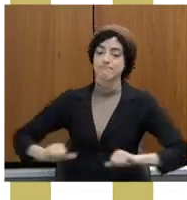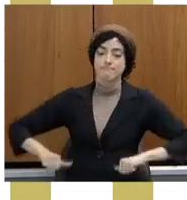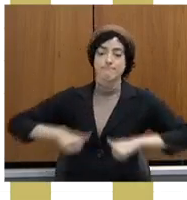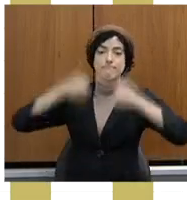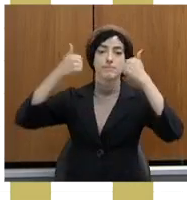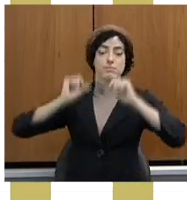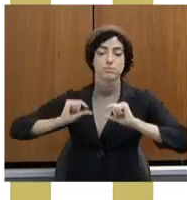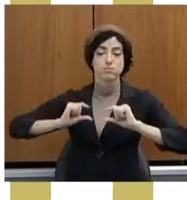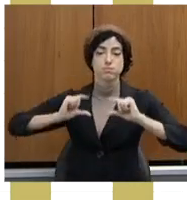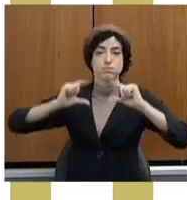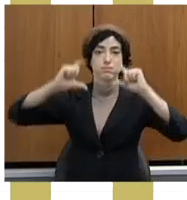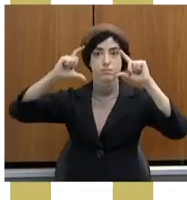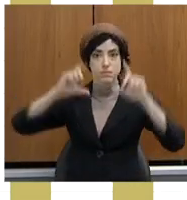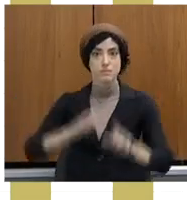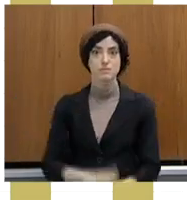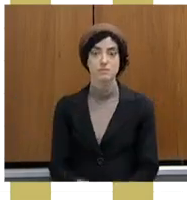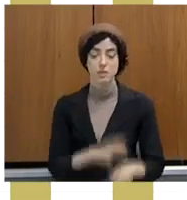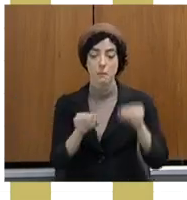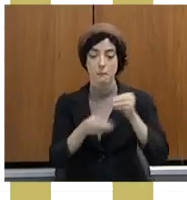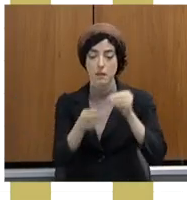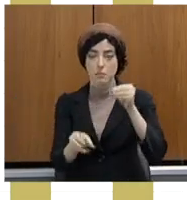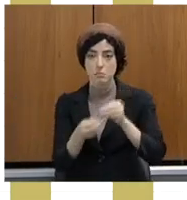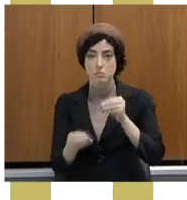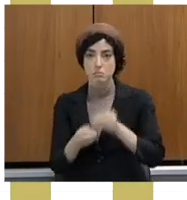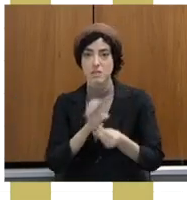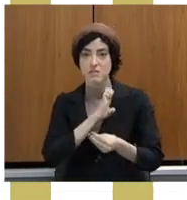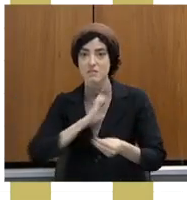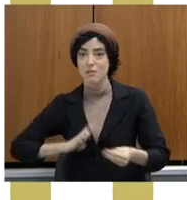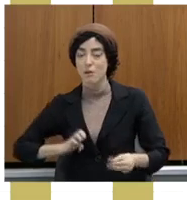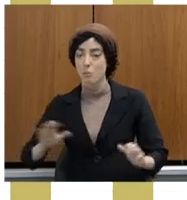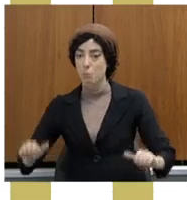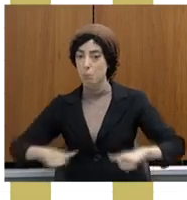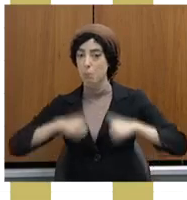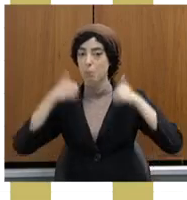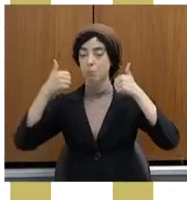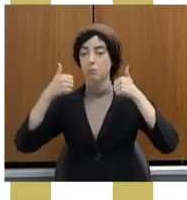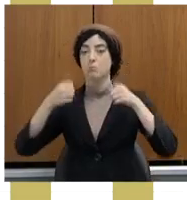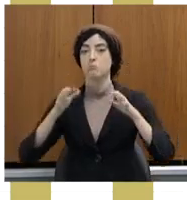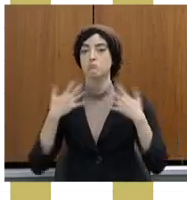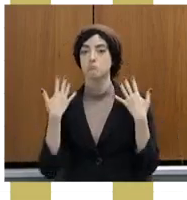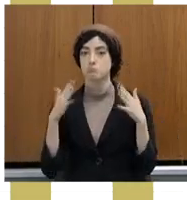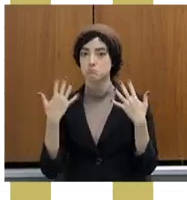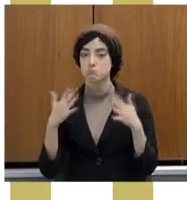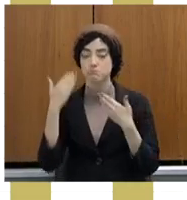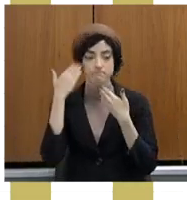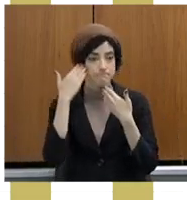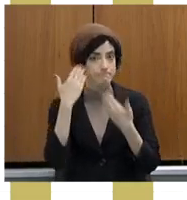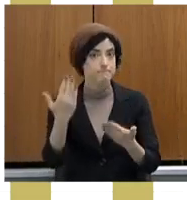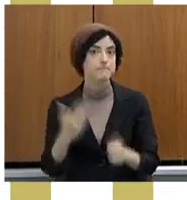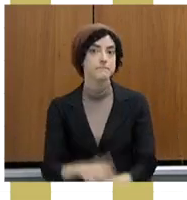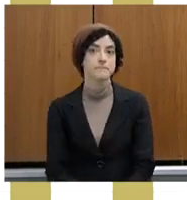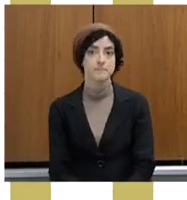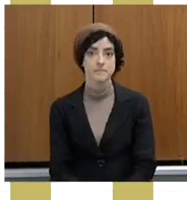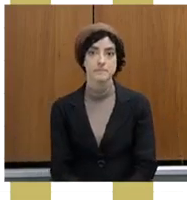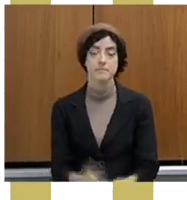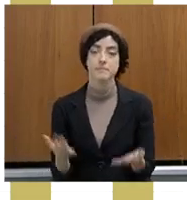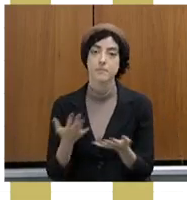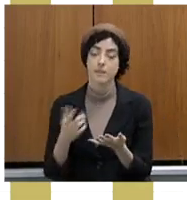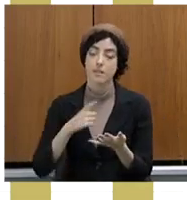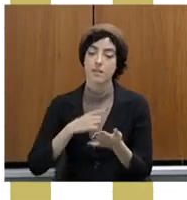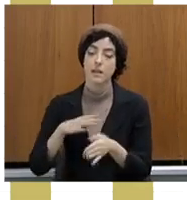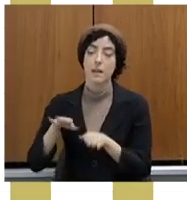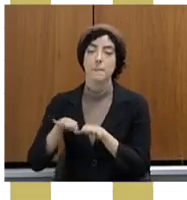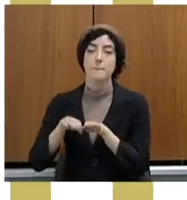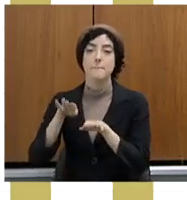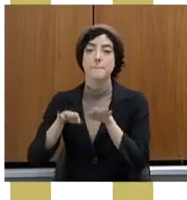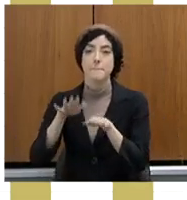estaduais. Mais de 16 milhões, mantendo mais ou menos essa média de 15, 16 milhões de reais por ano.